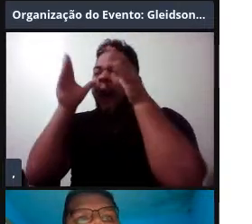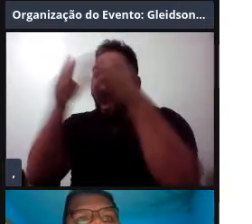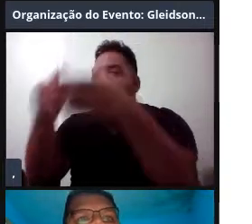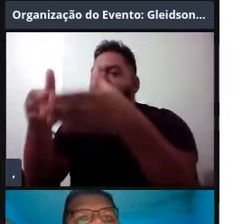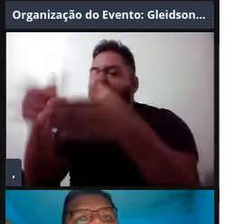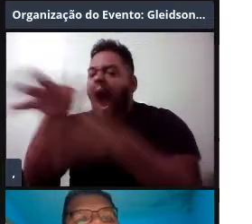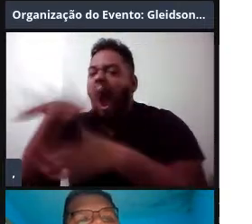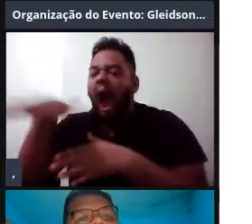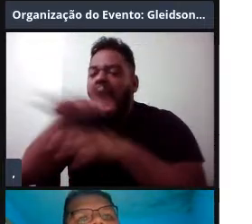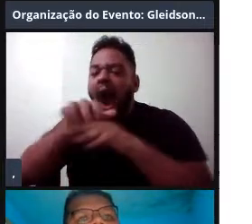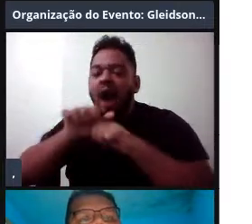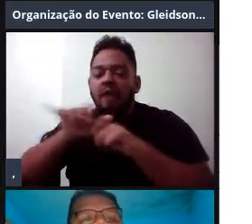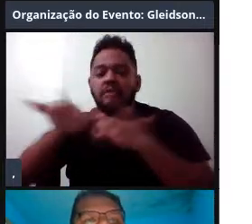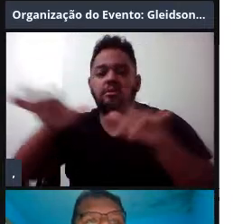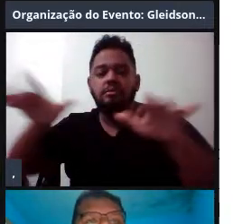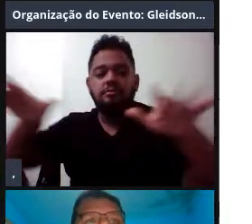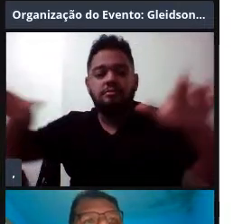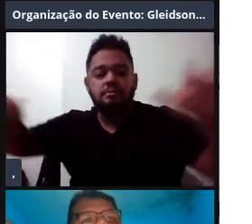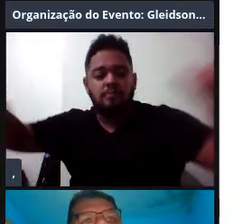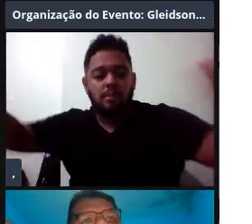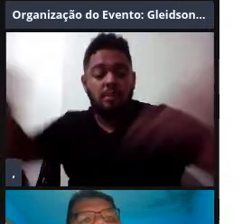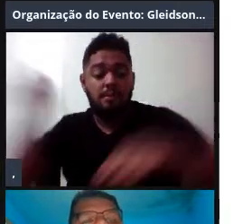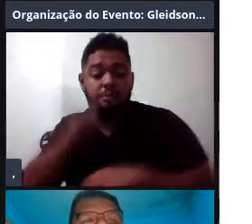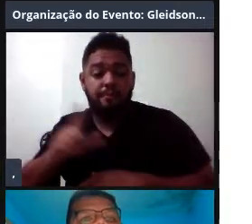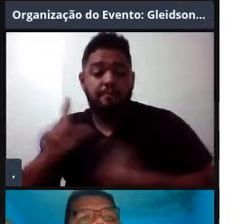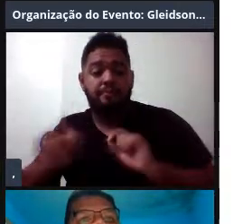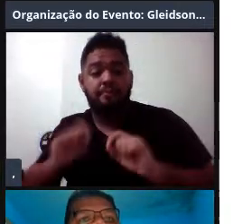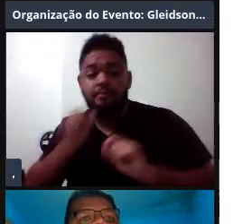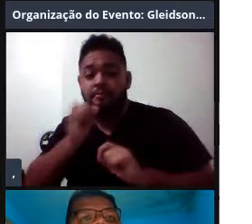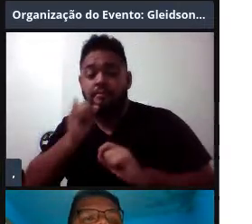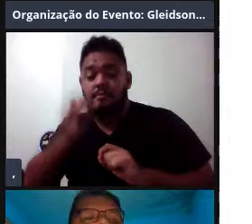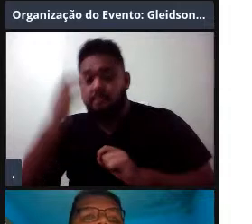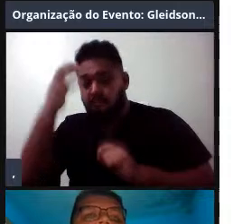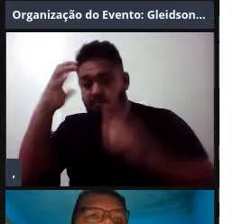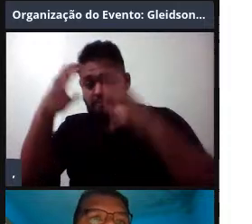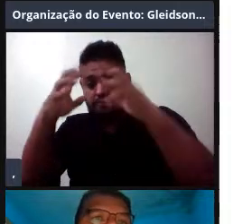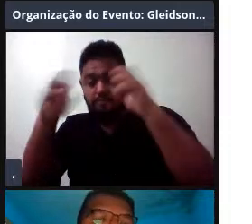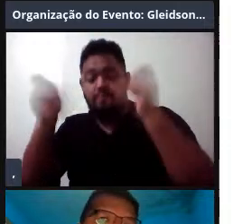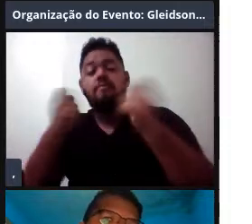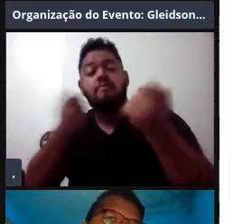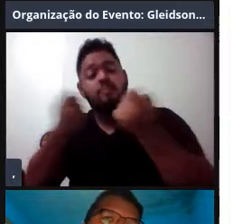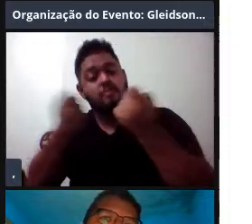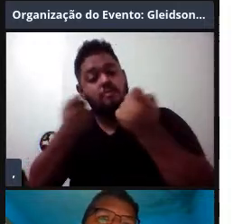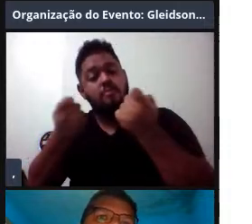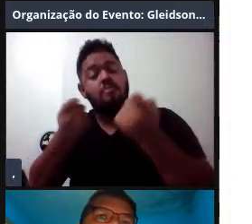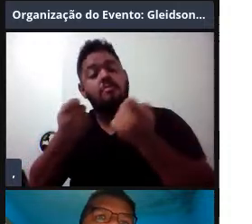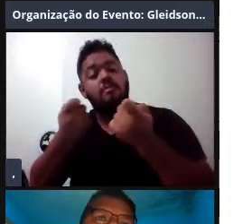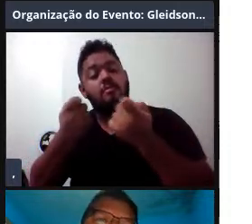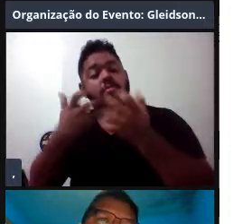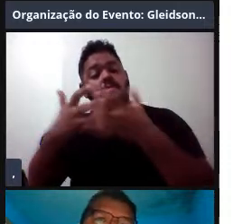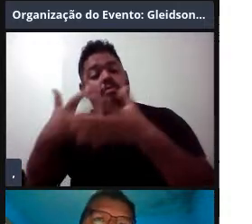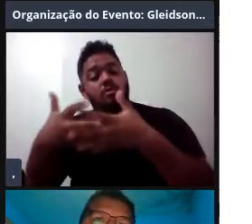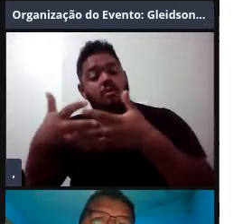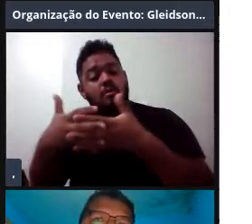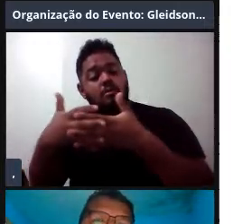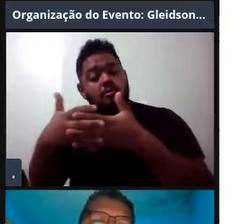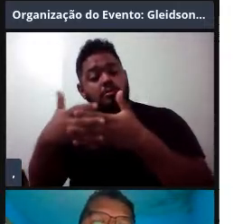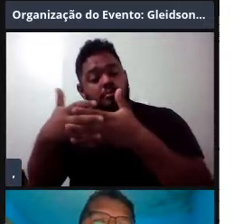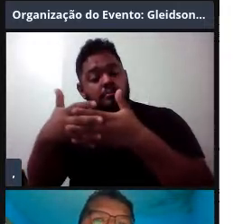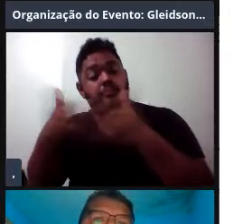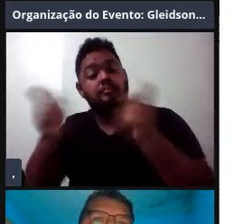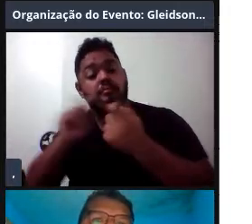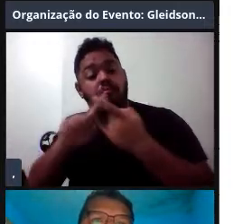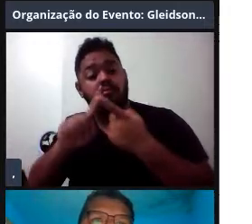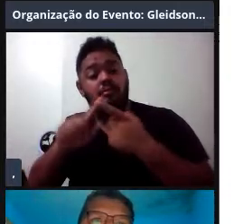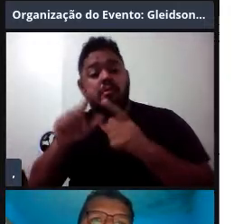aquático, a consistência, a forma do melão, ela pode ser controlada por músculos também na cabeça do animal, que ele pode então